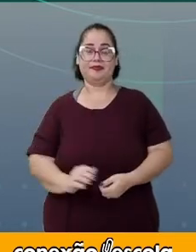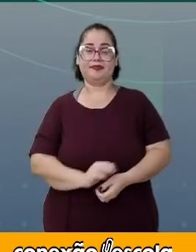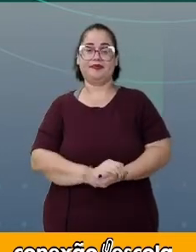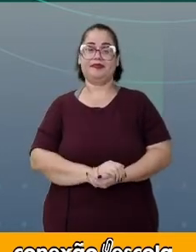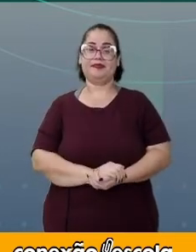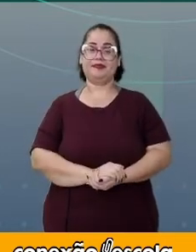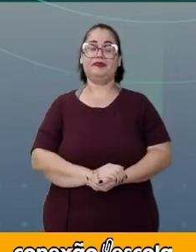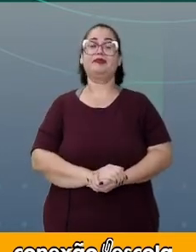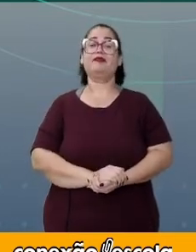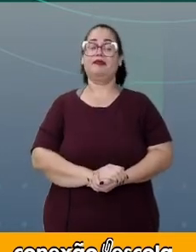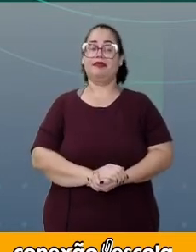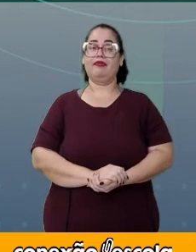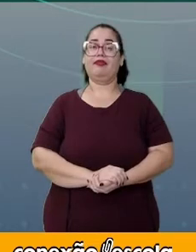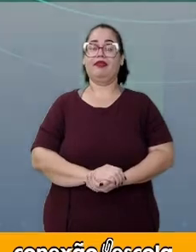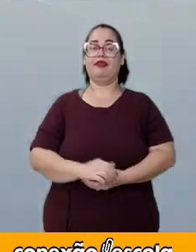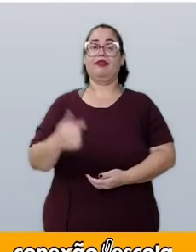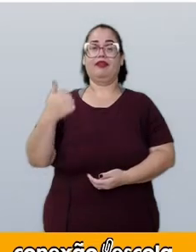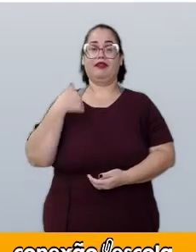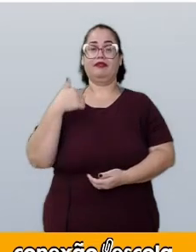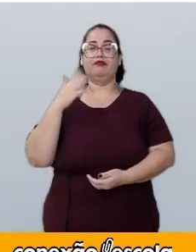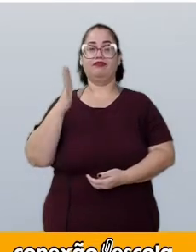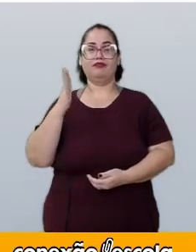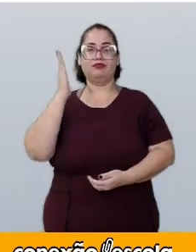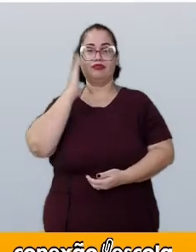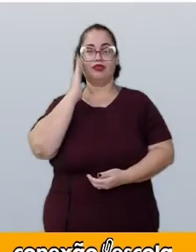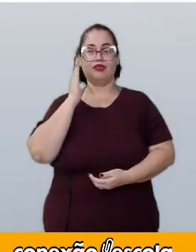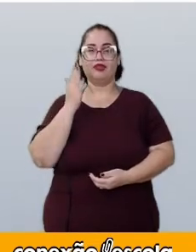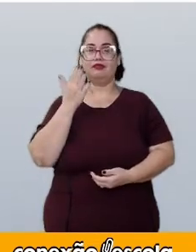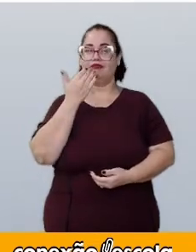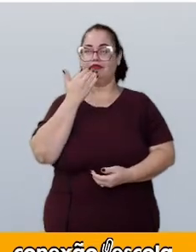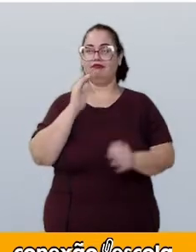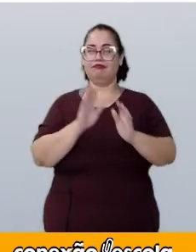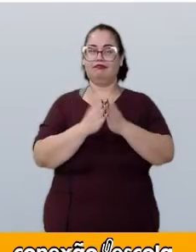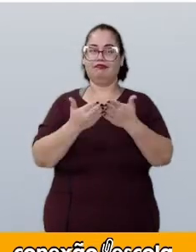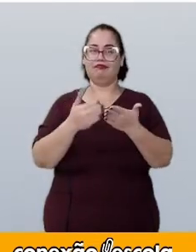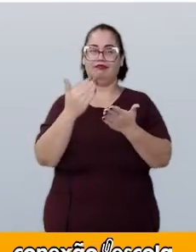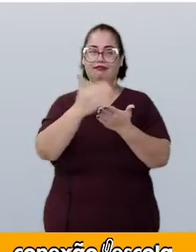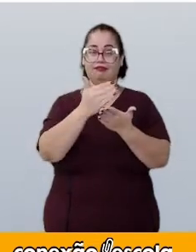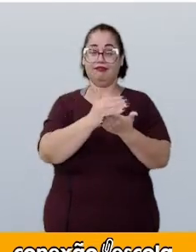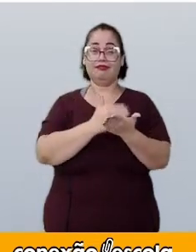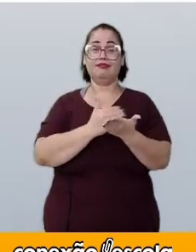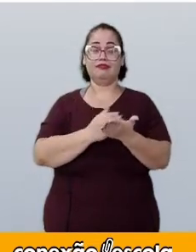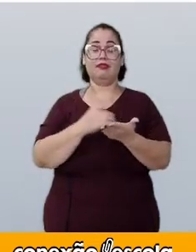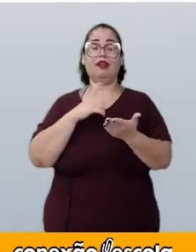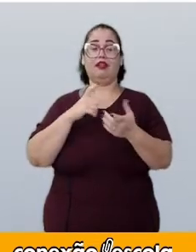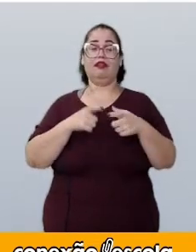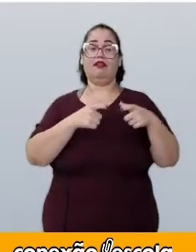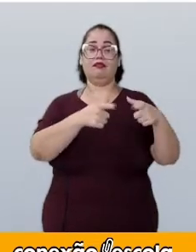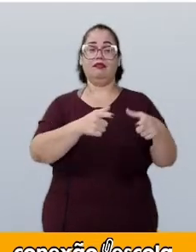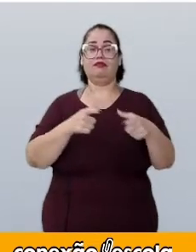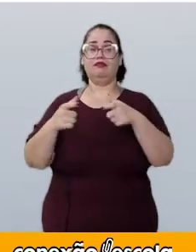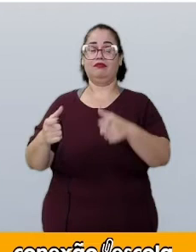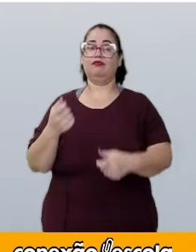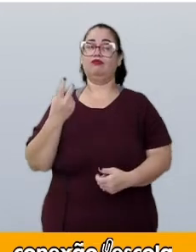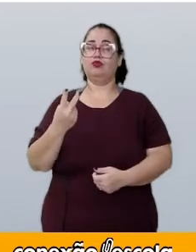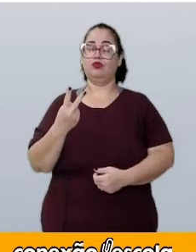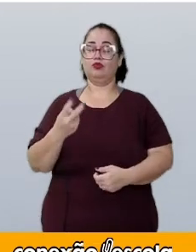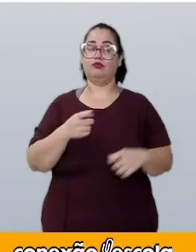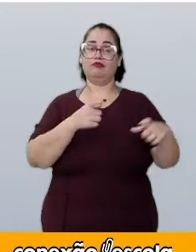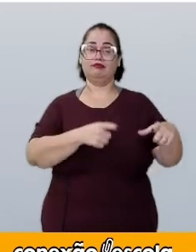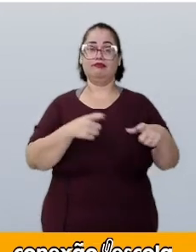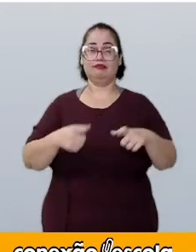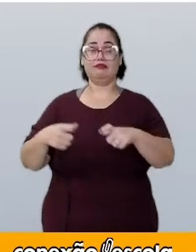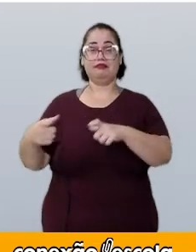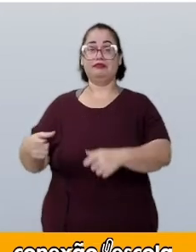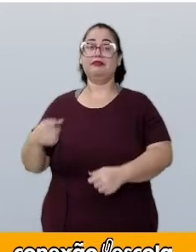eu sei que nesse cardápio vamos ter duas entradas, três pratos